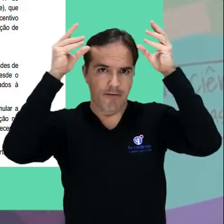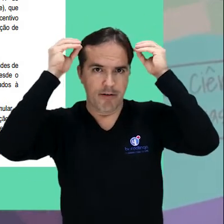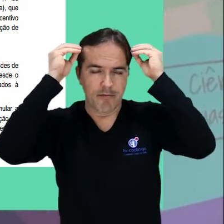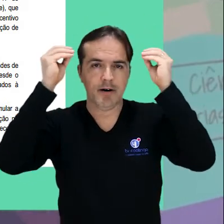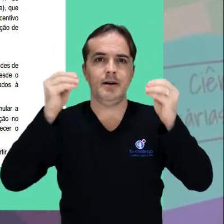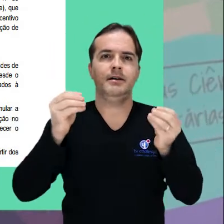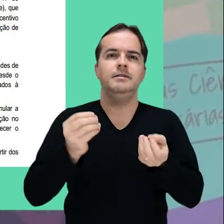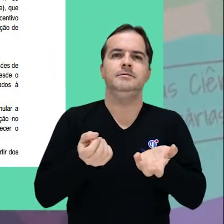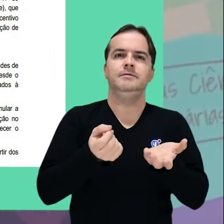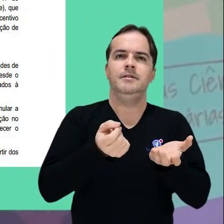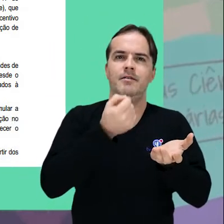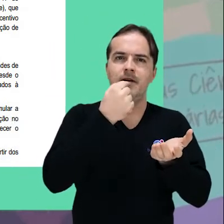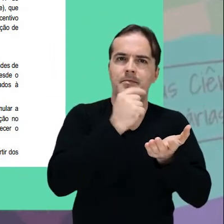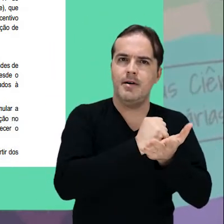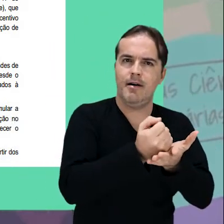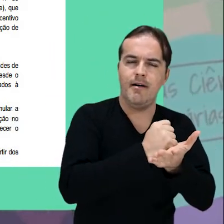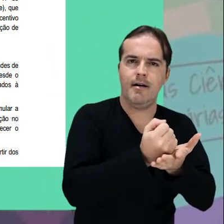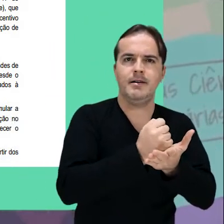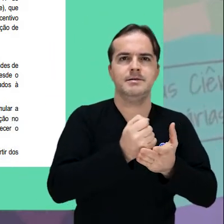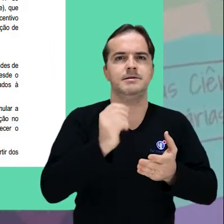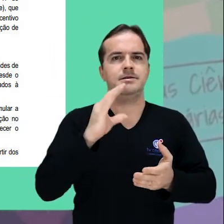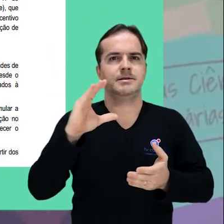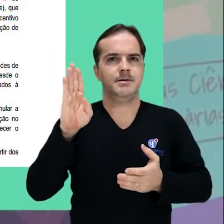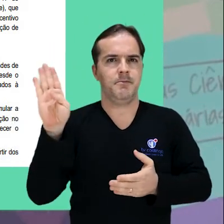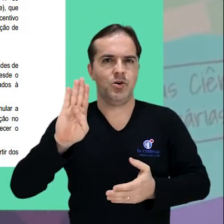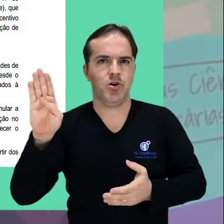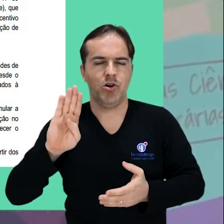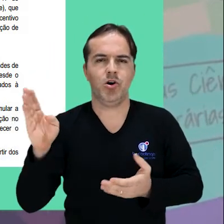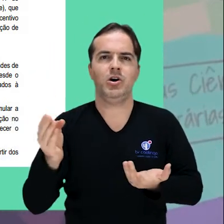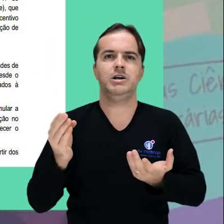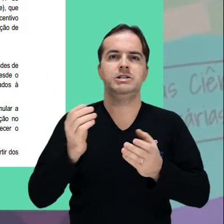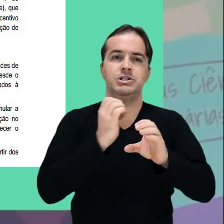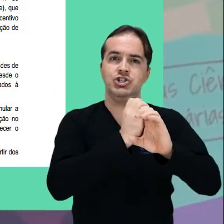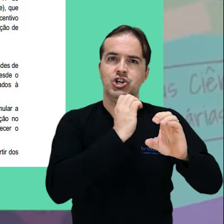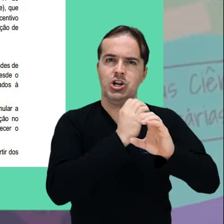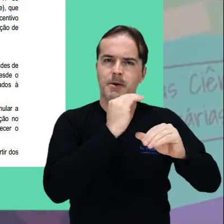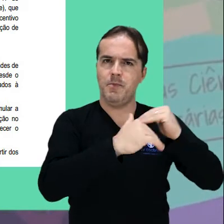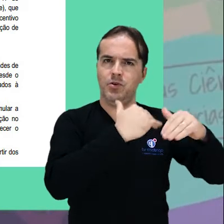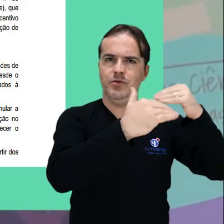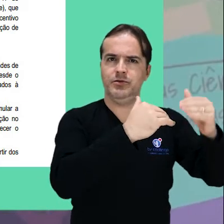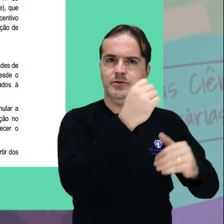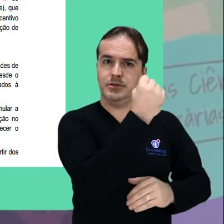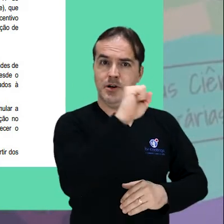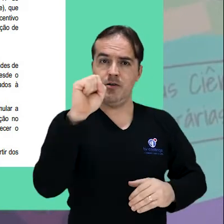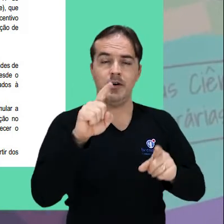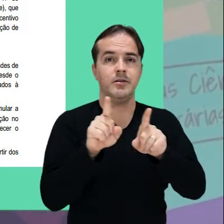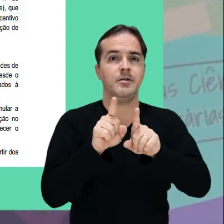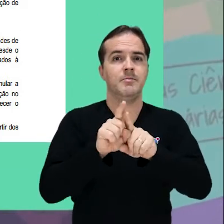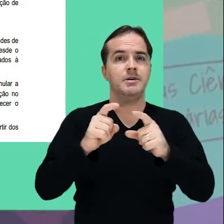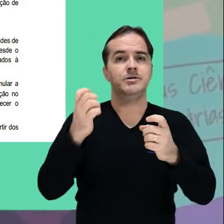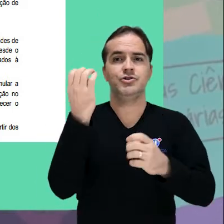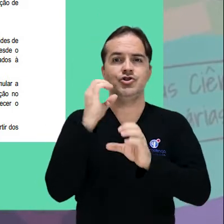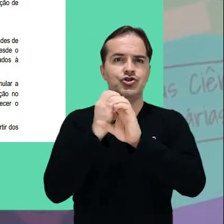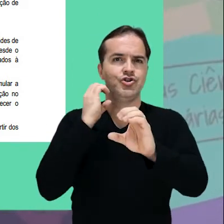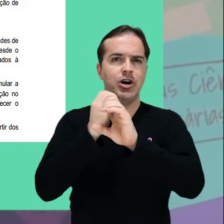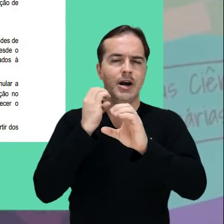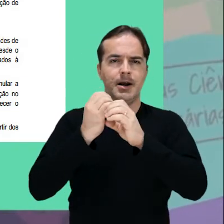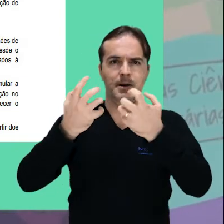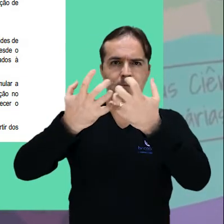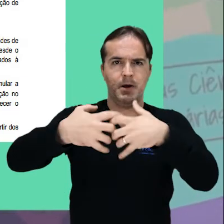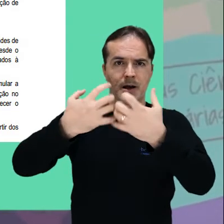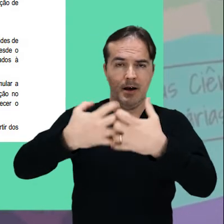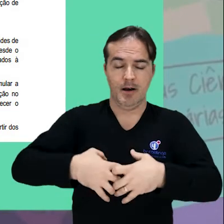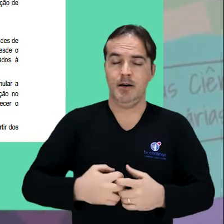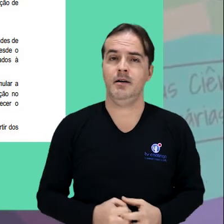Farmácia, Ciências Biológicas, Engenharia de Produção para o Campo Salgueiro e Engenharia Mecânica. Para conferir o